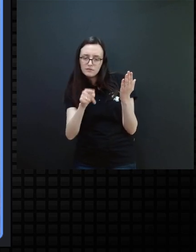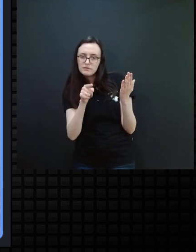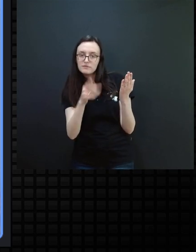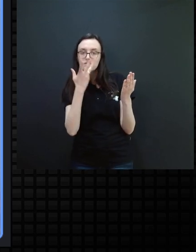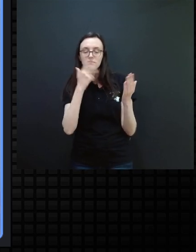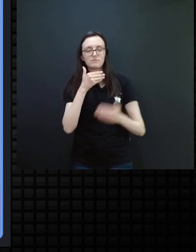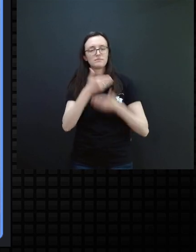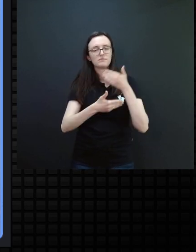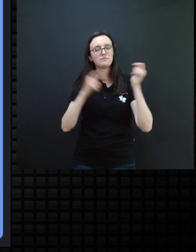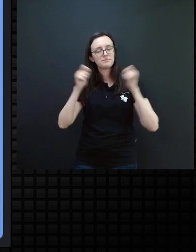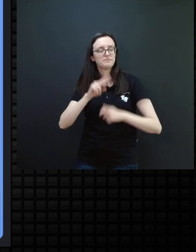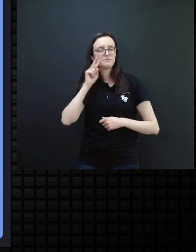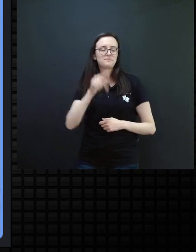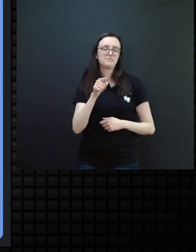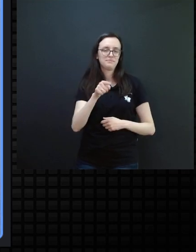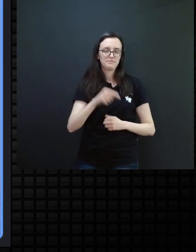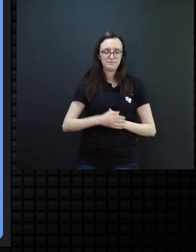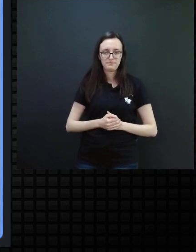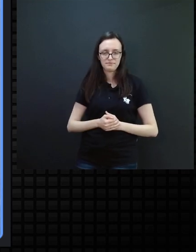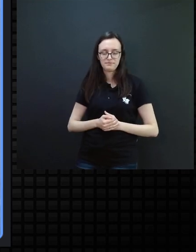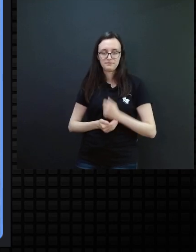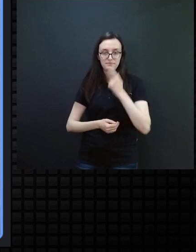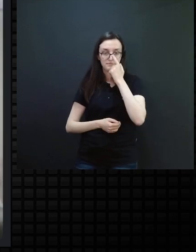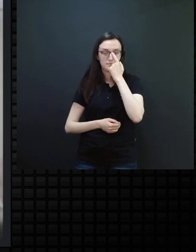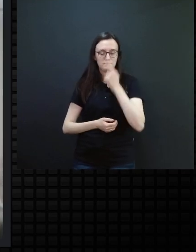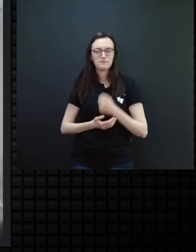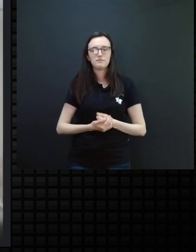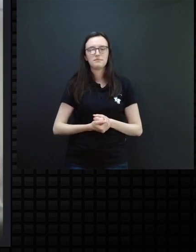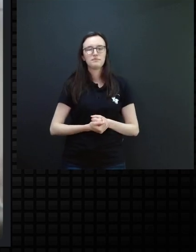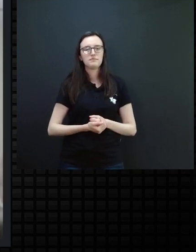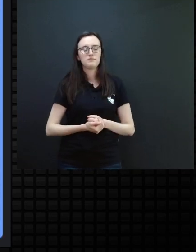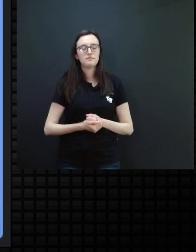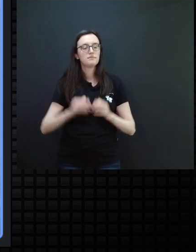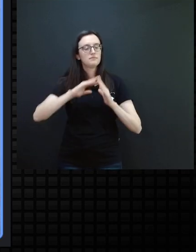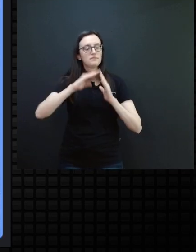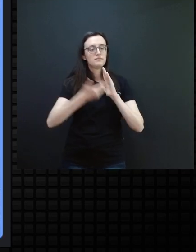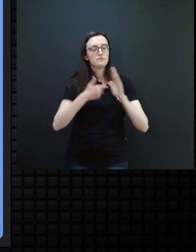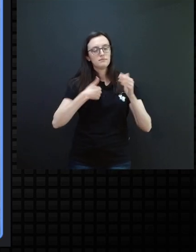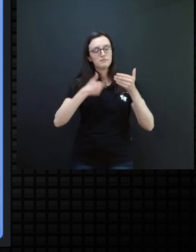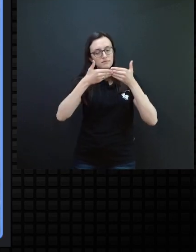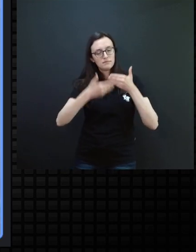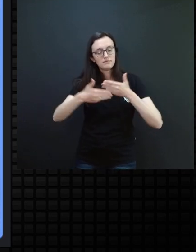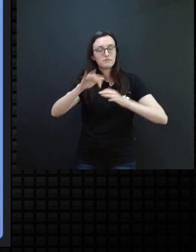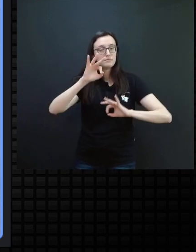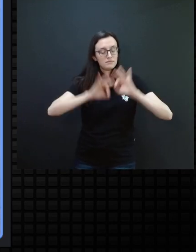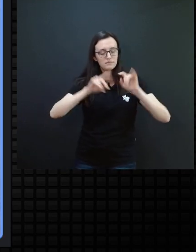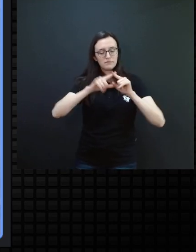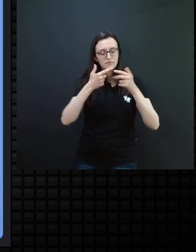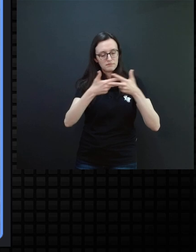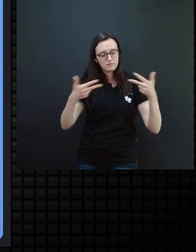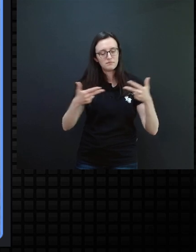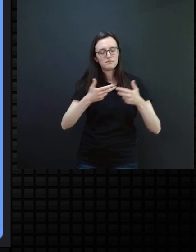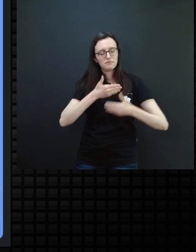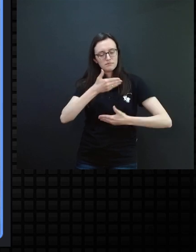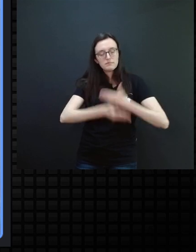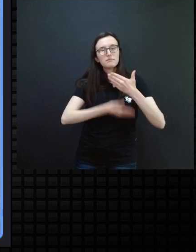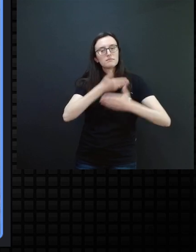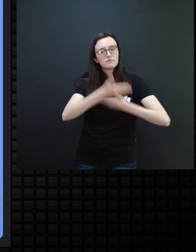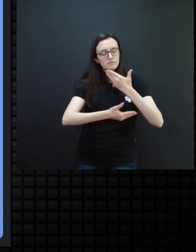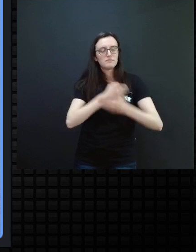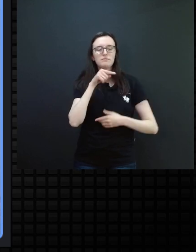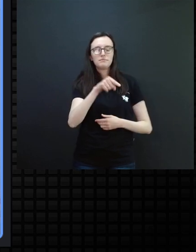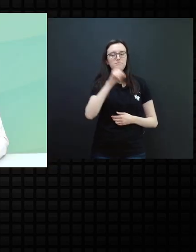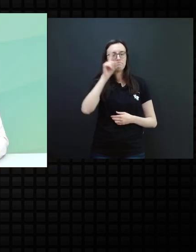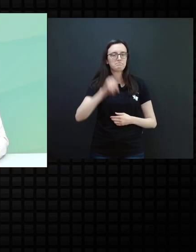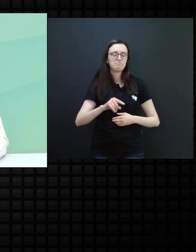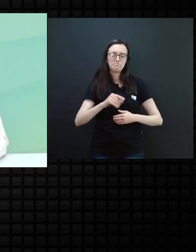o trabalho será realizado, e tudo que eu vou planejar, o material construído, ele